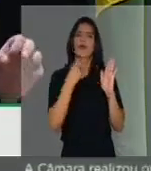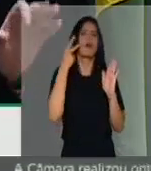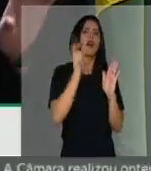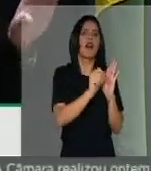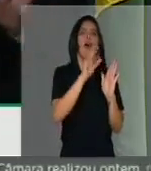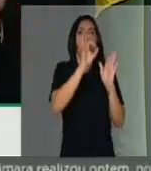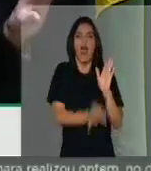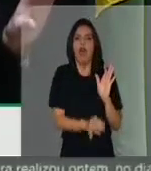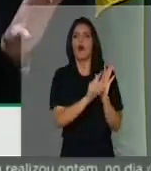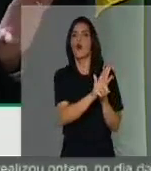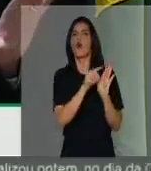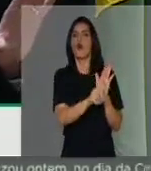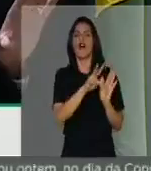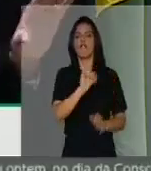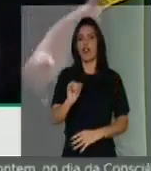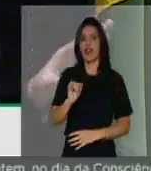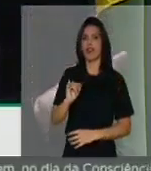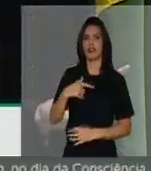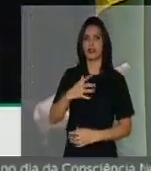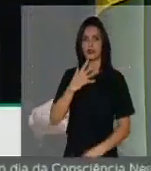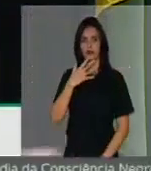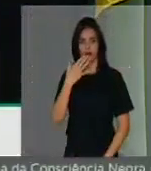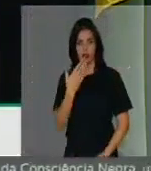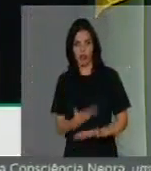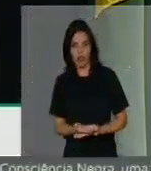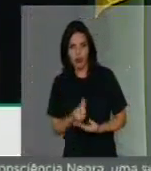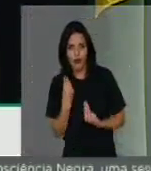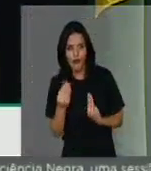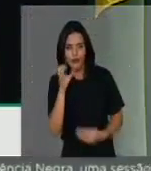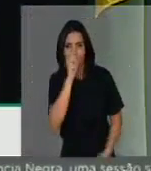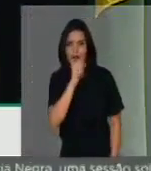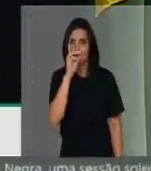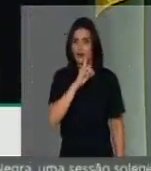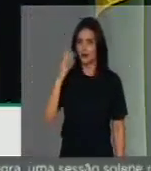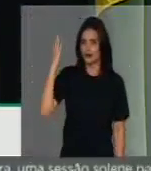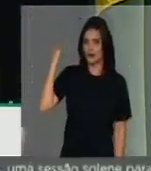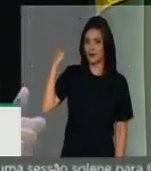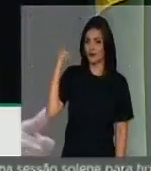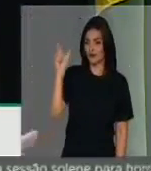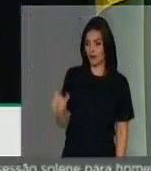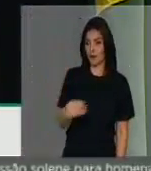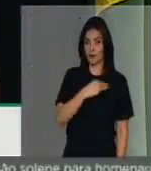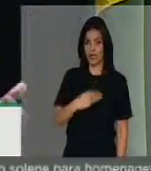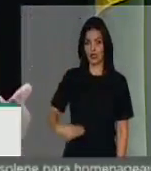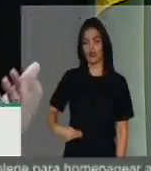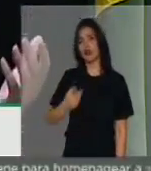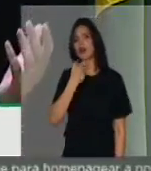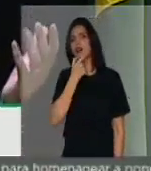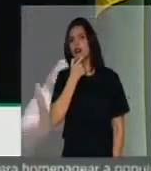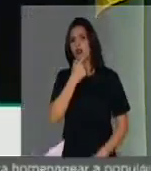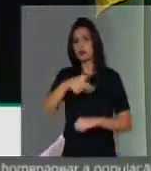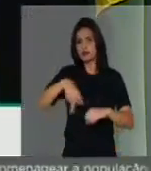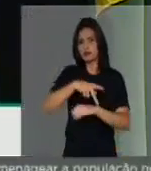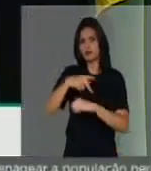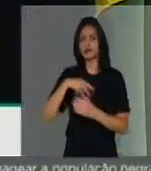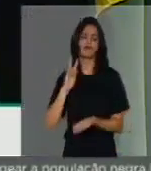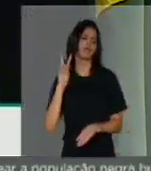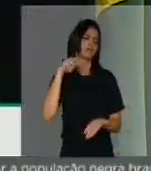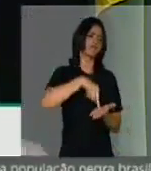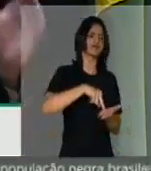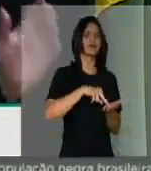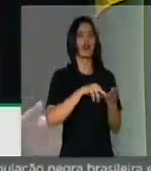aquela que é a representação do escândalo do final de semana do ministro inglês que fez a negociação